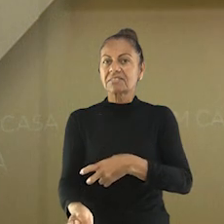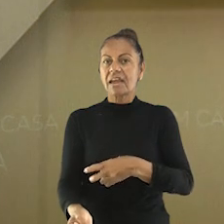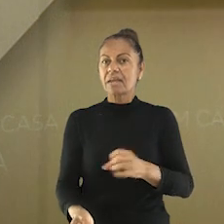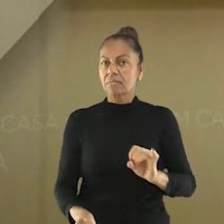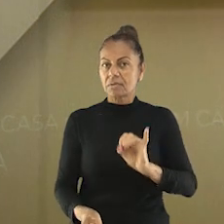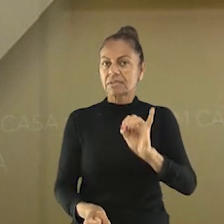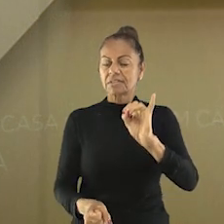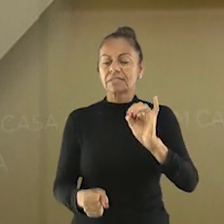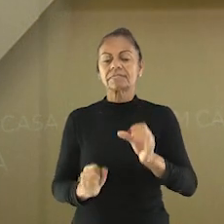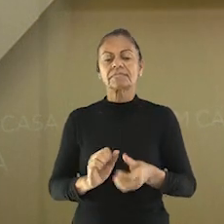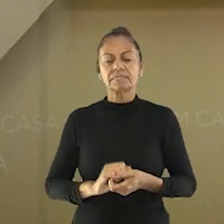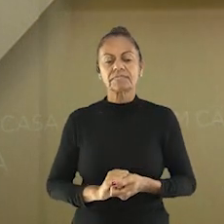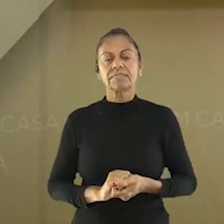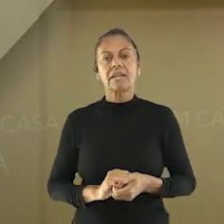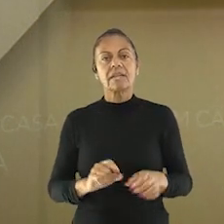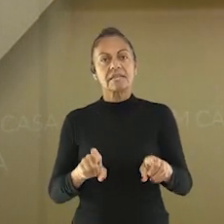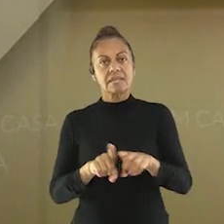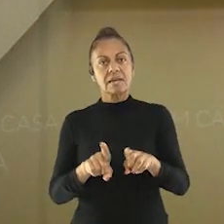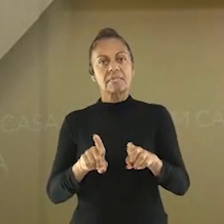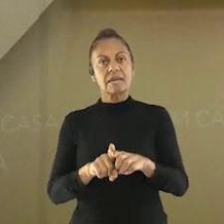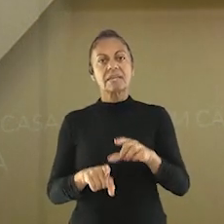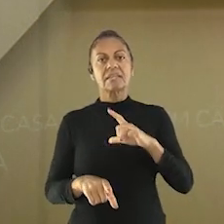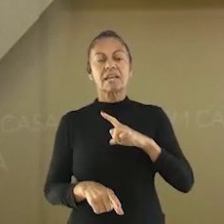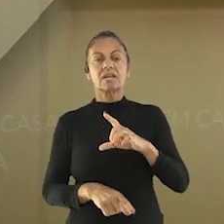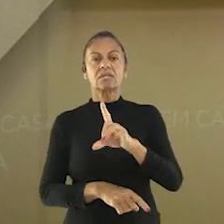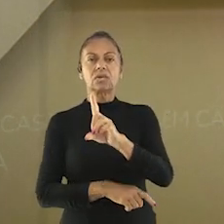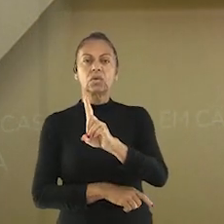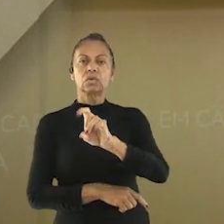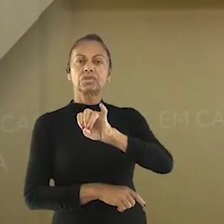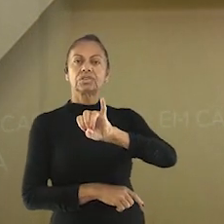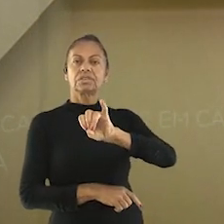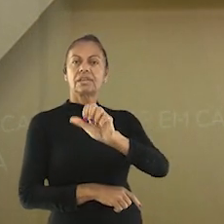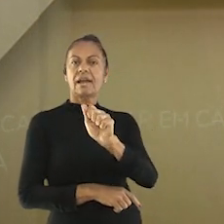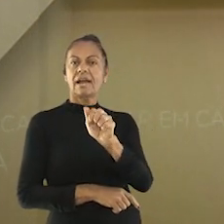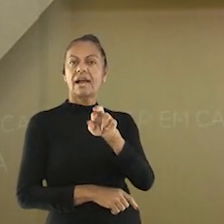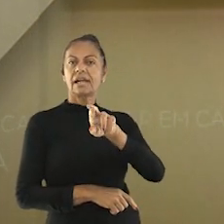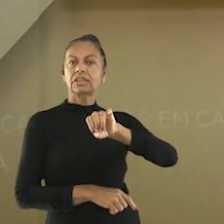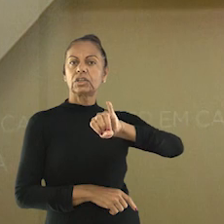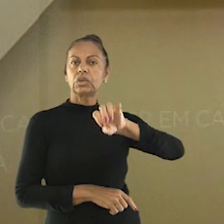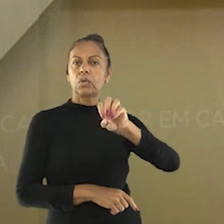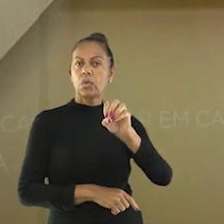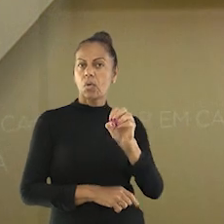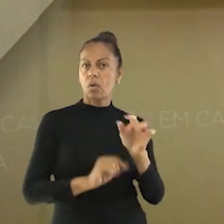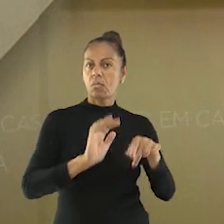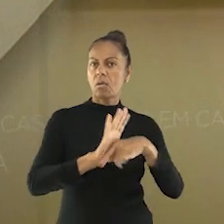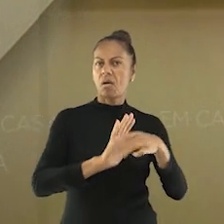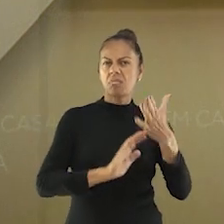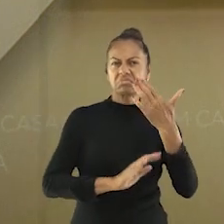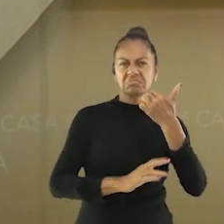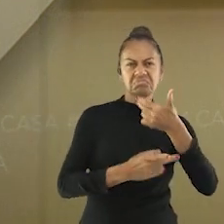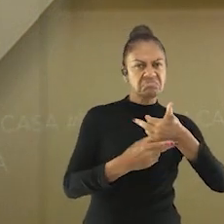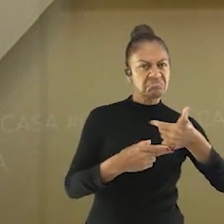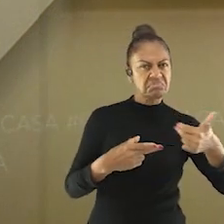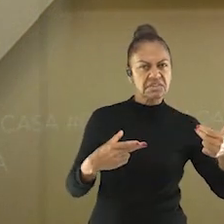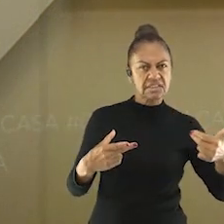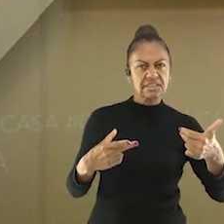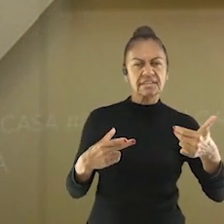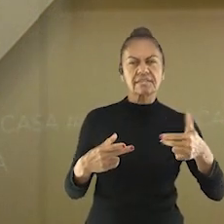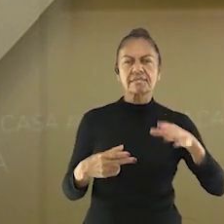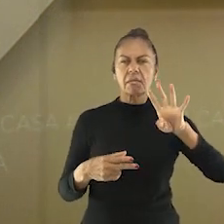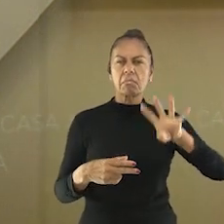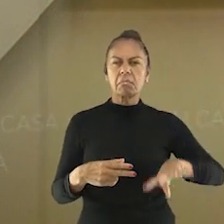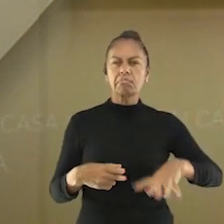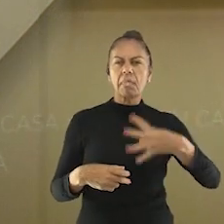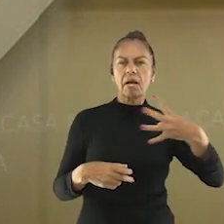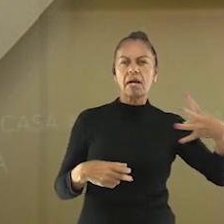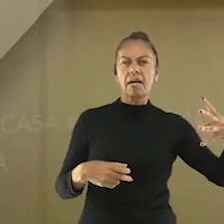análise é manter um diário alimentar. identificar depois de quais alimentos consumidos o mal-estar surge para poder ajudar no